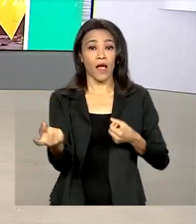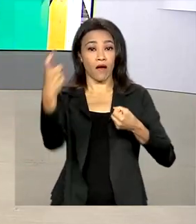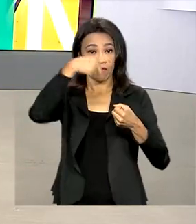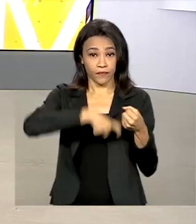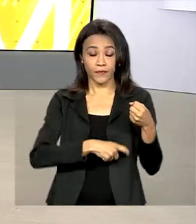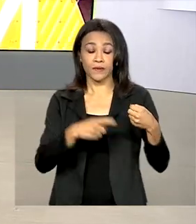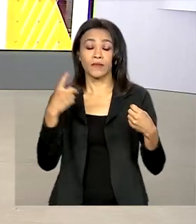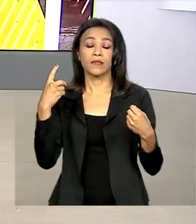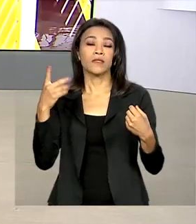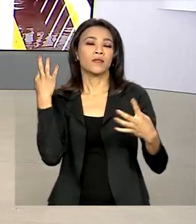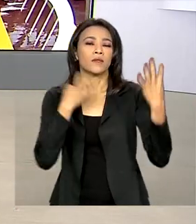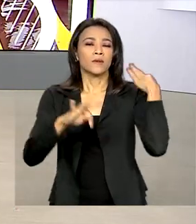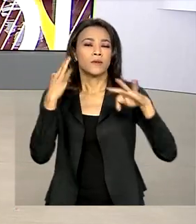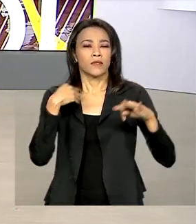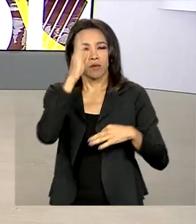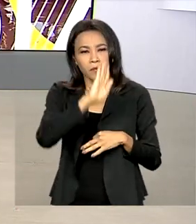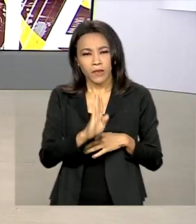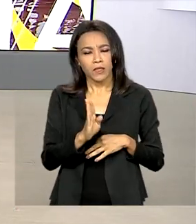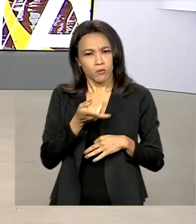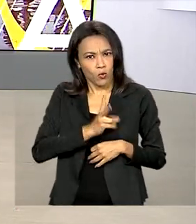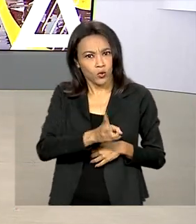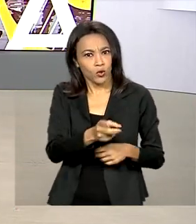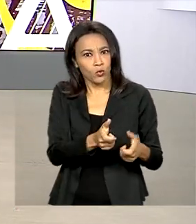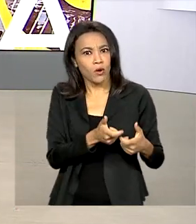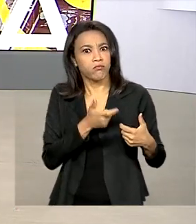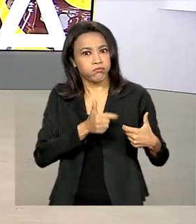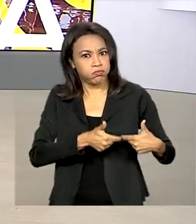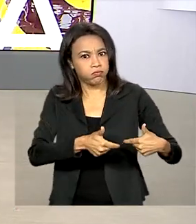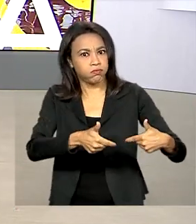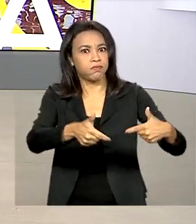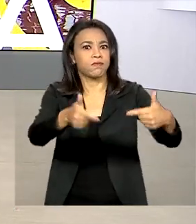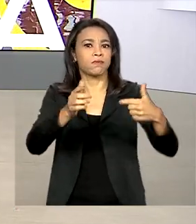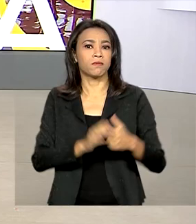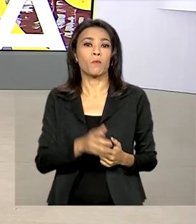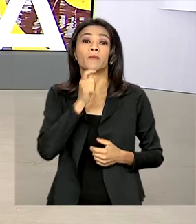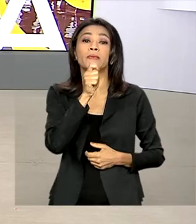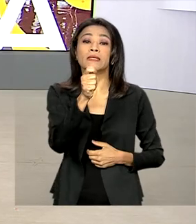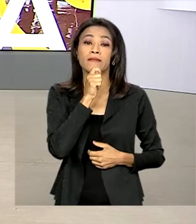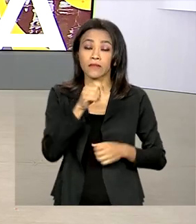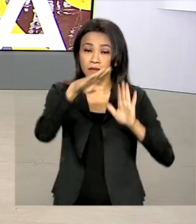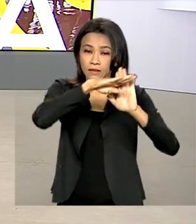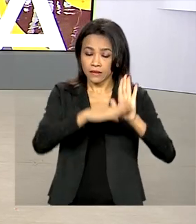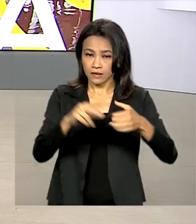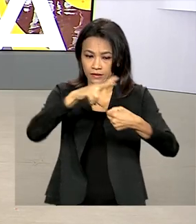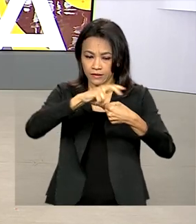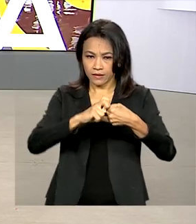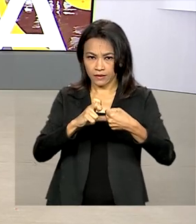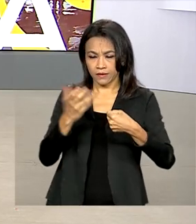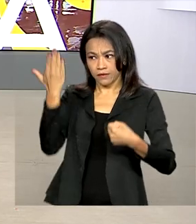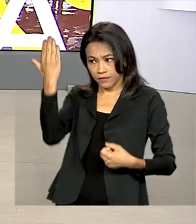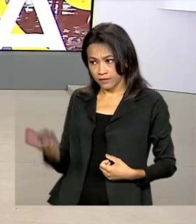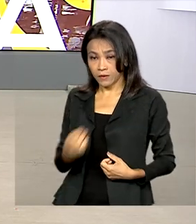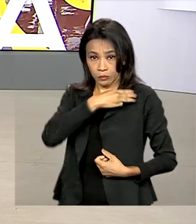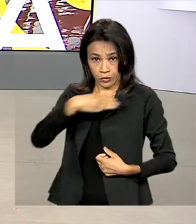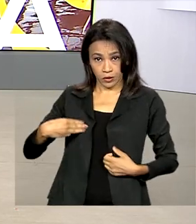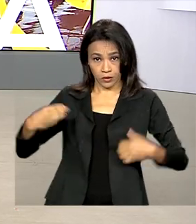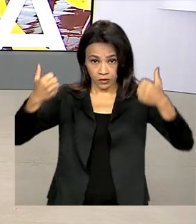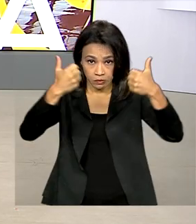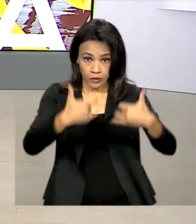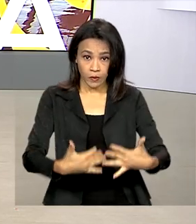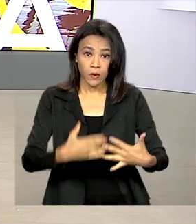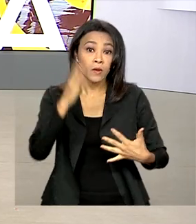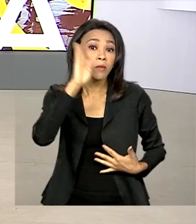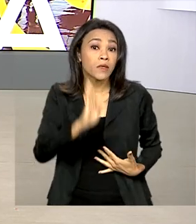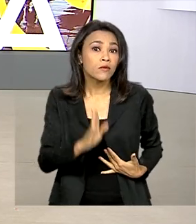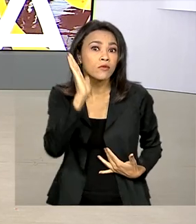no Brasil segue a todo vapor. Em entrevista ao programa de rádio A Voz do Brasil, o ministro do Turismo disse que o Brasil já